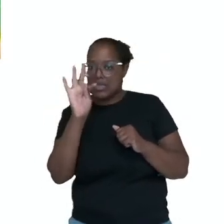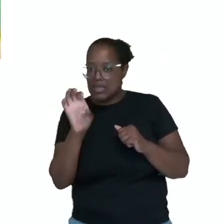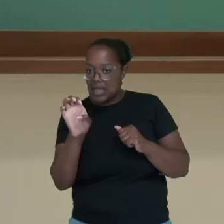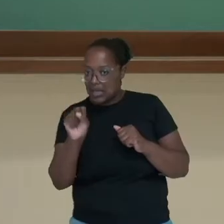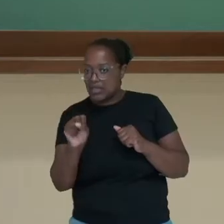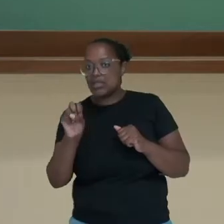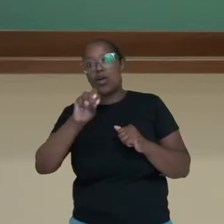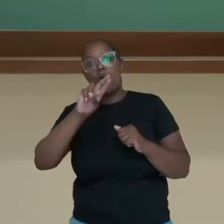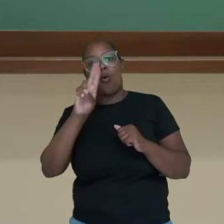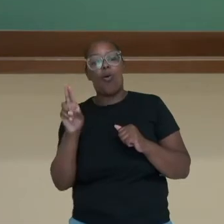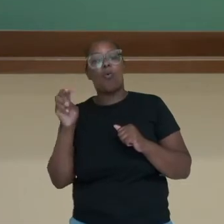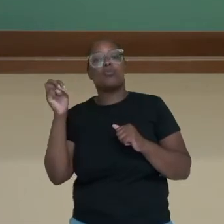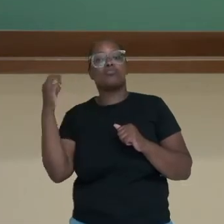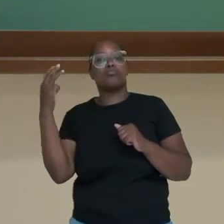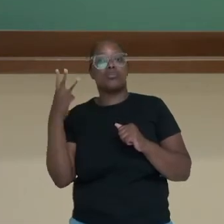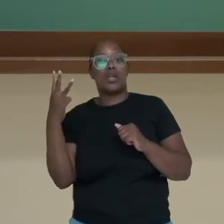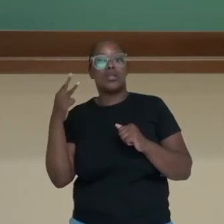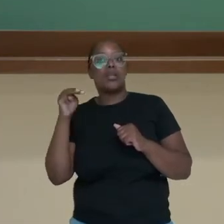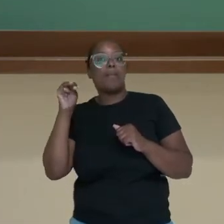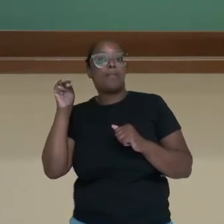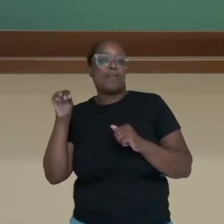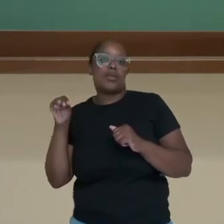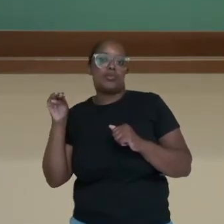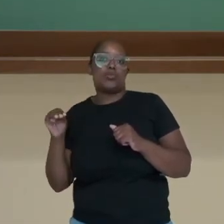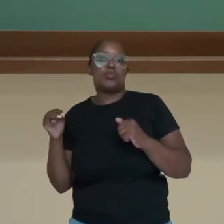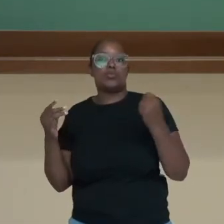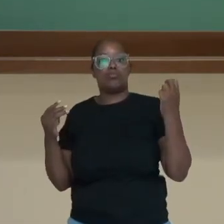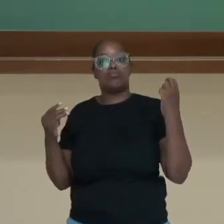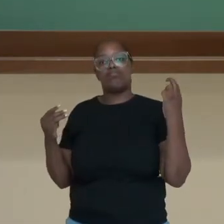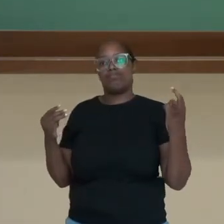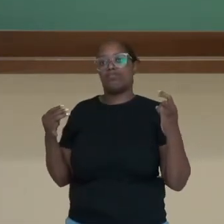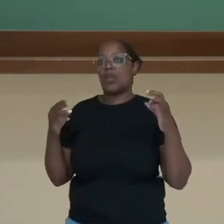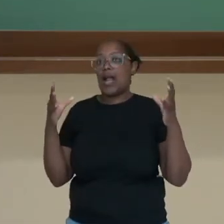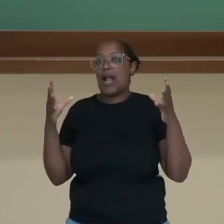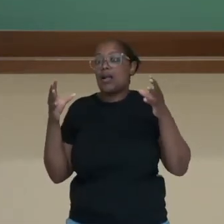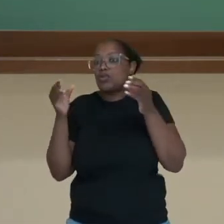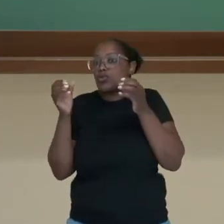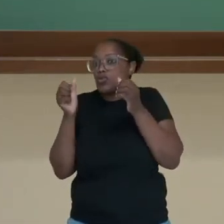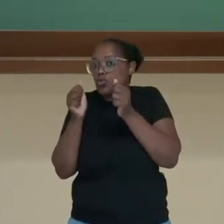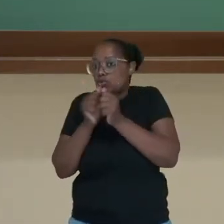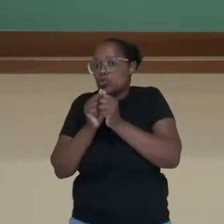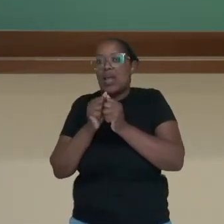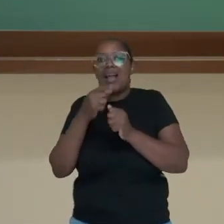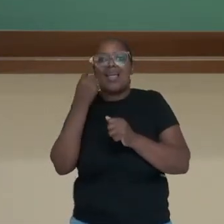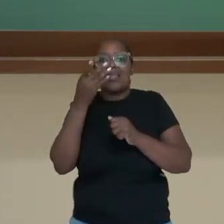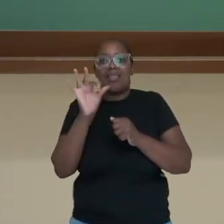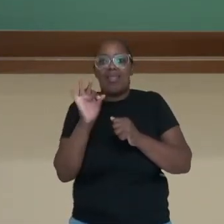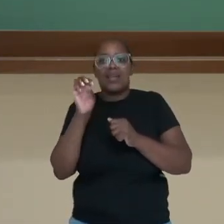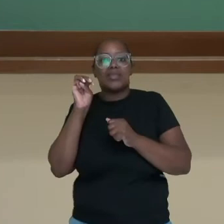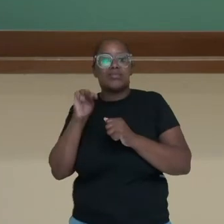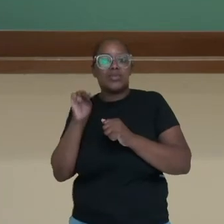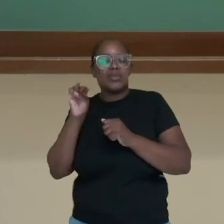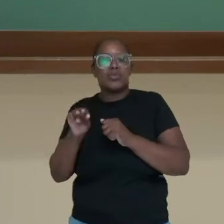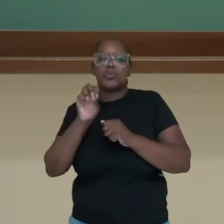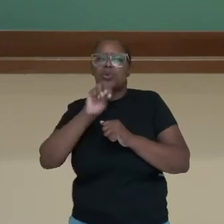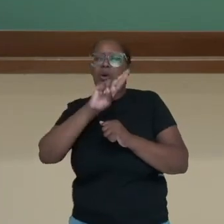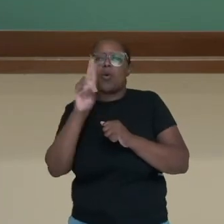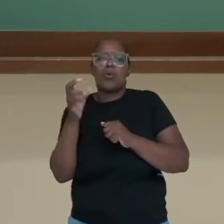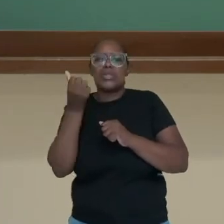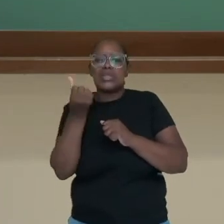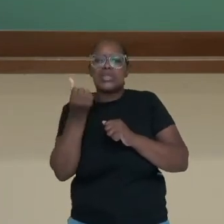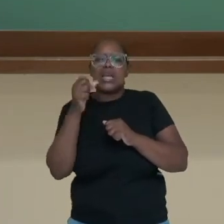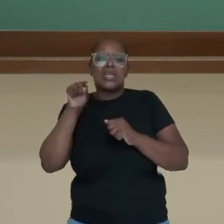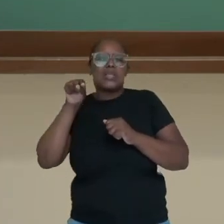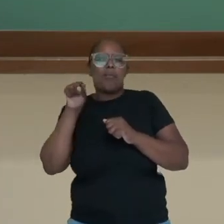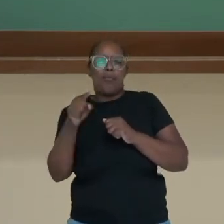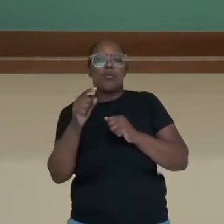pontos. Então ele pode ser ou pontuado ou cronometrado no tempo. A cada dez minutos ou seis pontos é feito